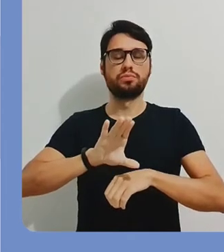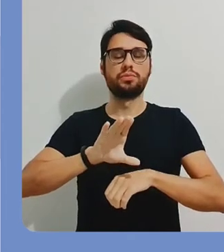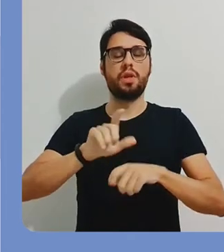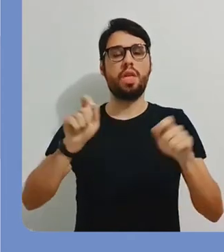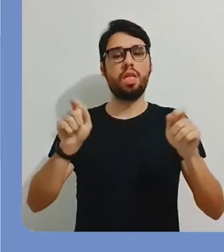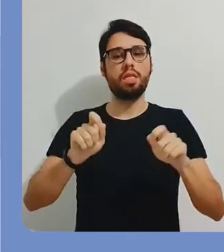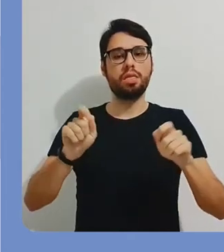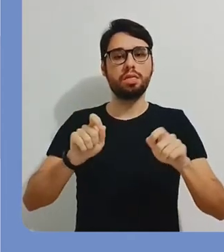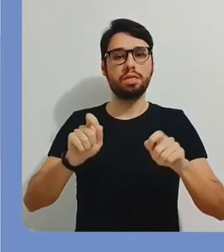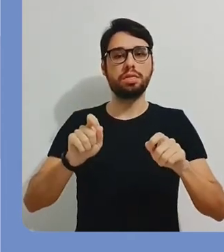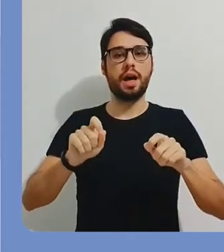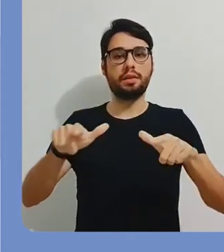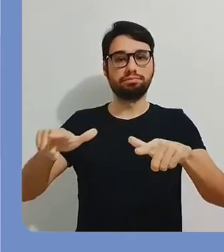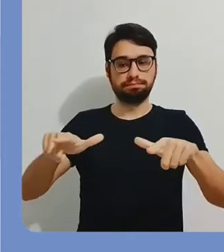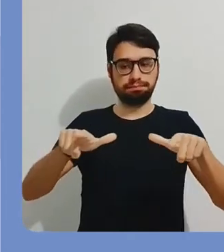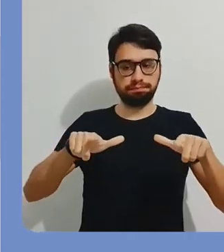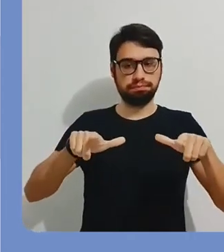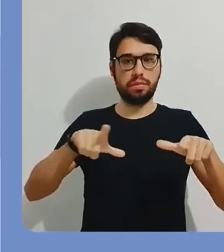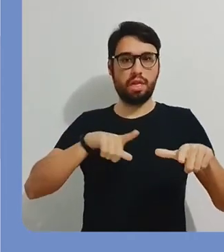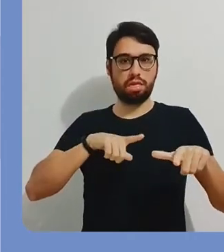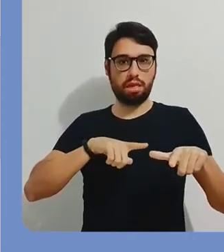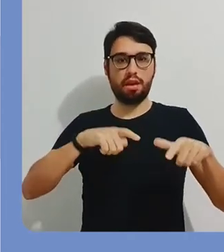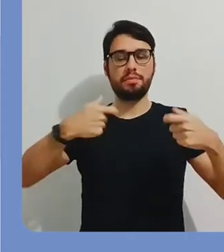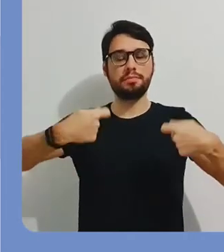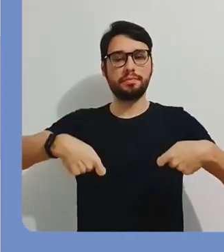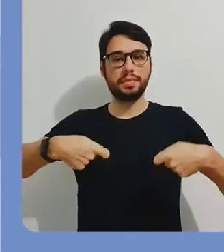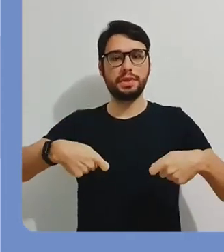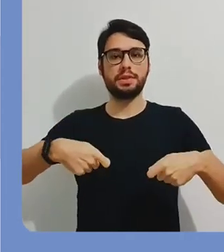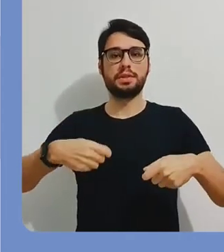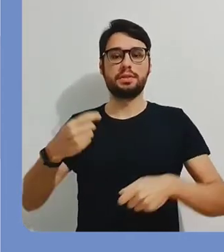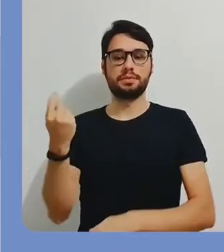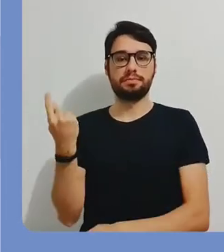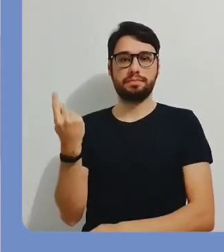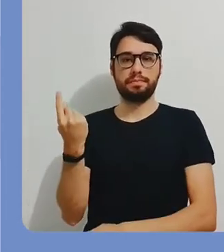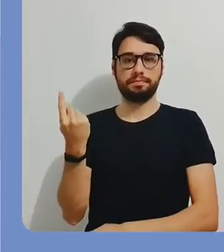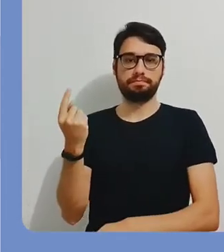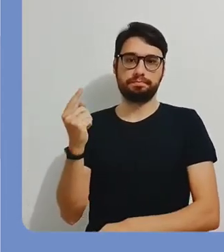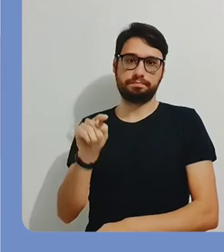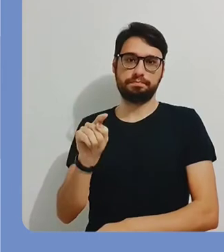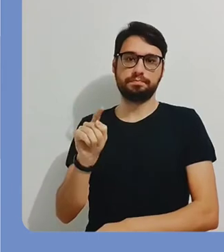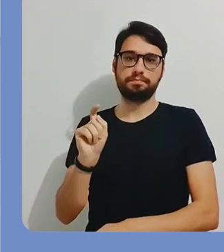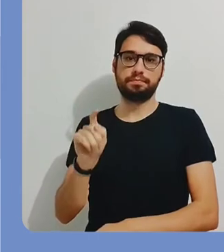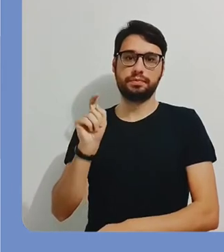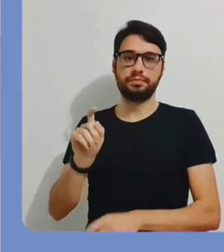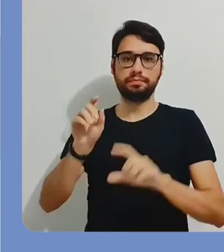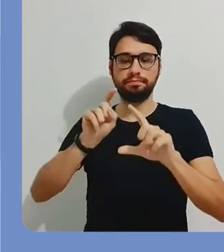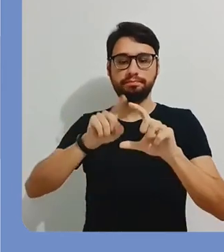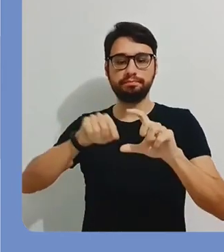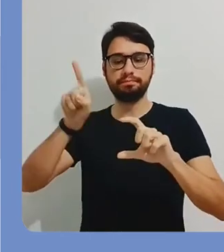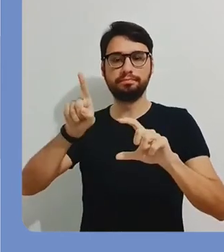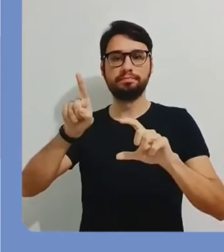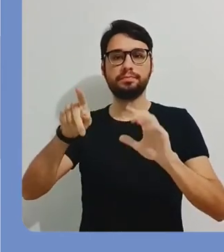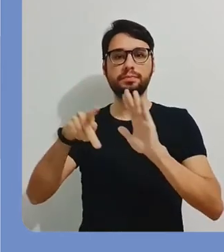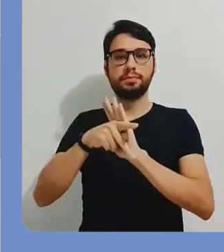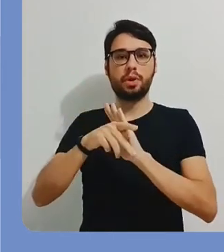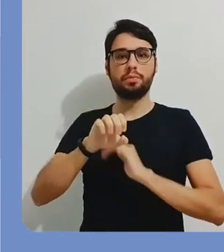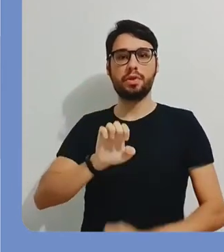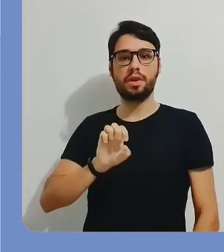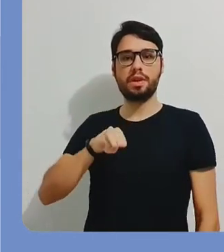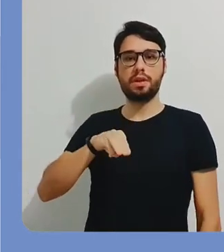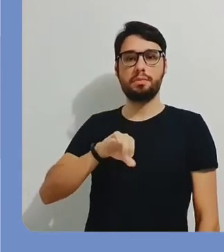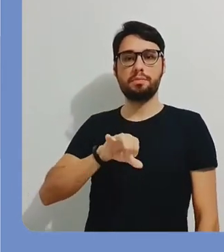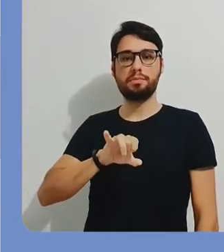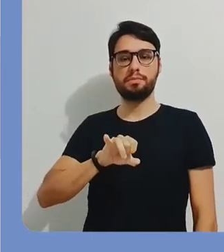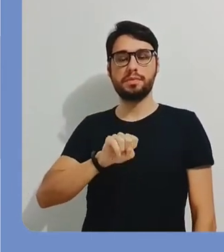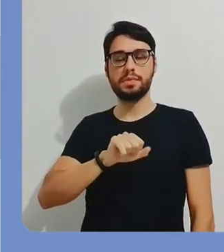destinado a algum curso, uma atividade de extensão que seja um curso certificado, então você pode colocar na opção